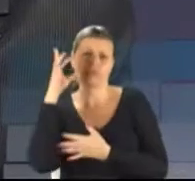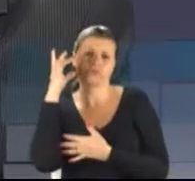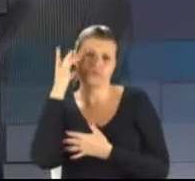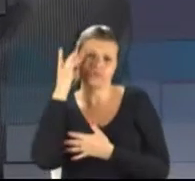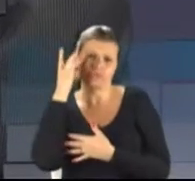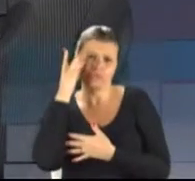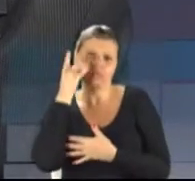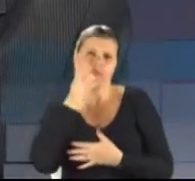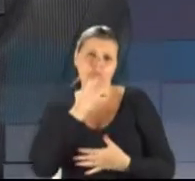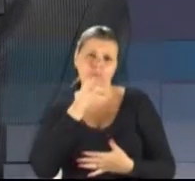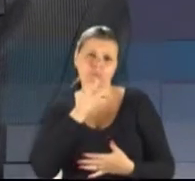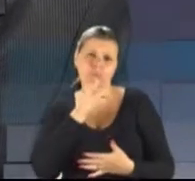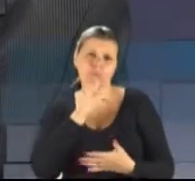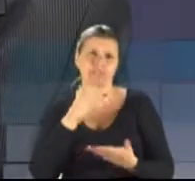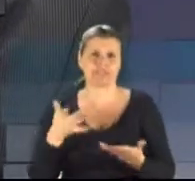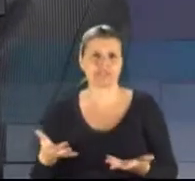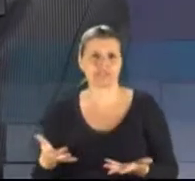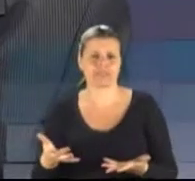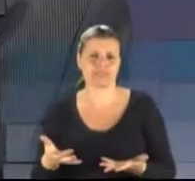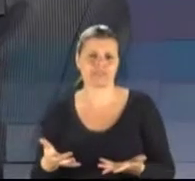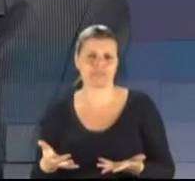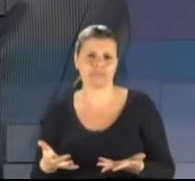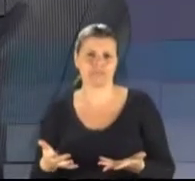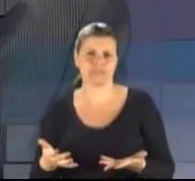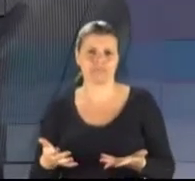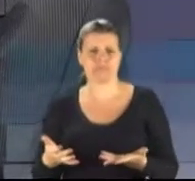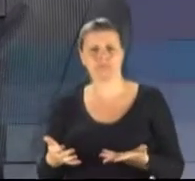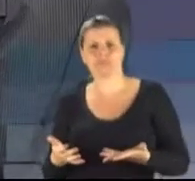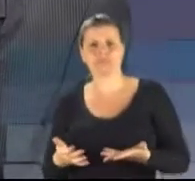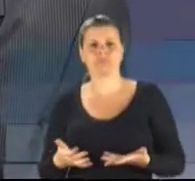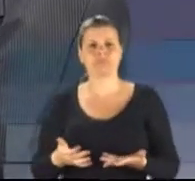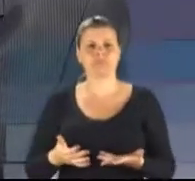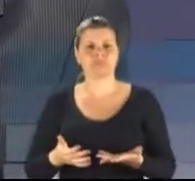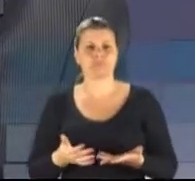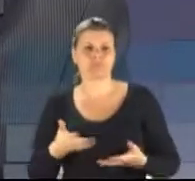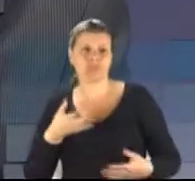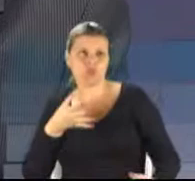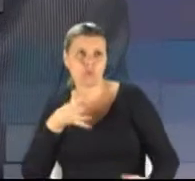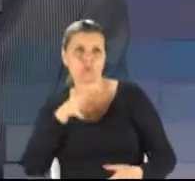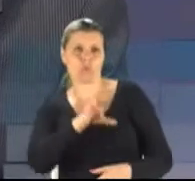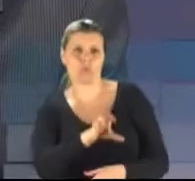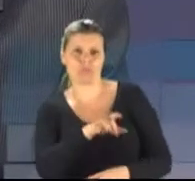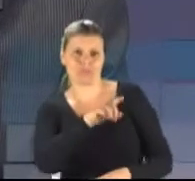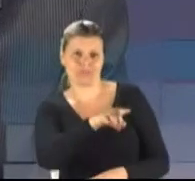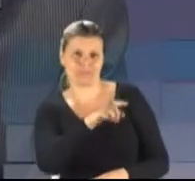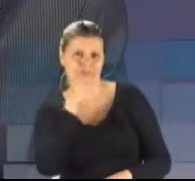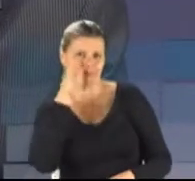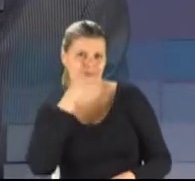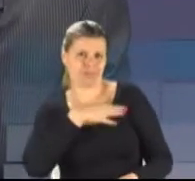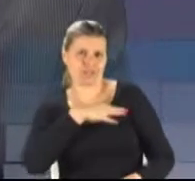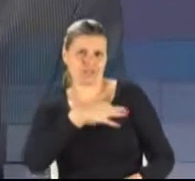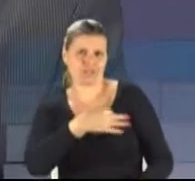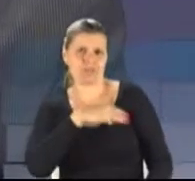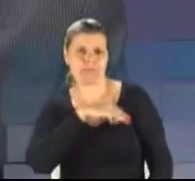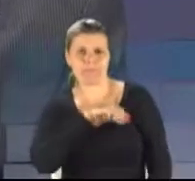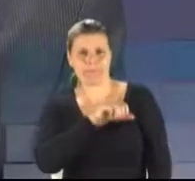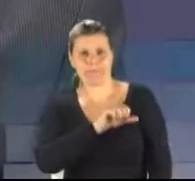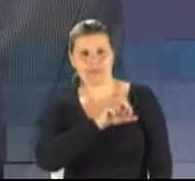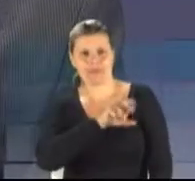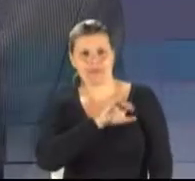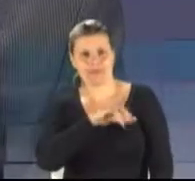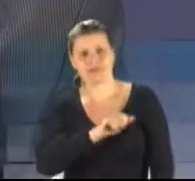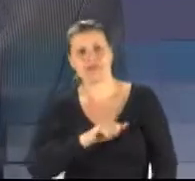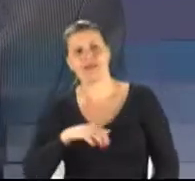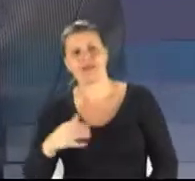poder combater a ideia da dona Marina Silva, levanta esse problema,